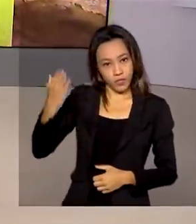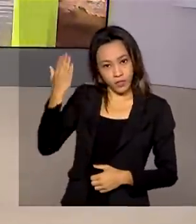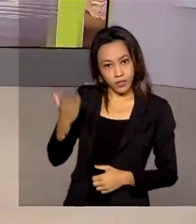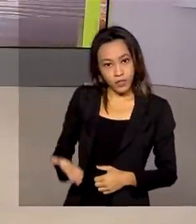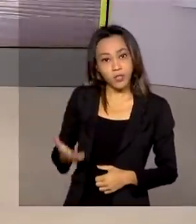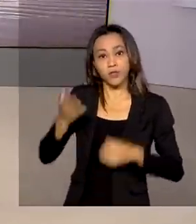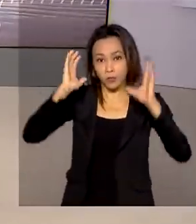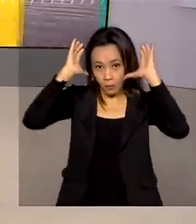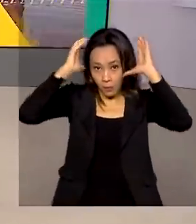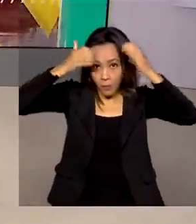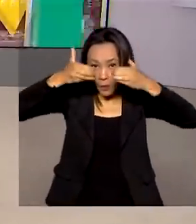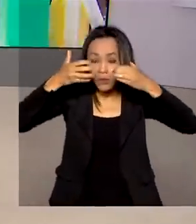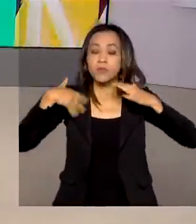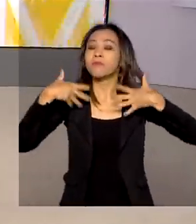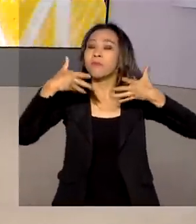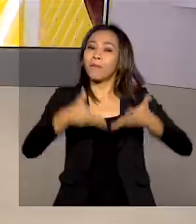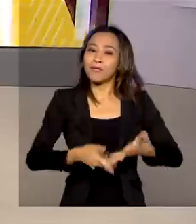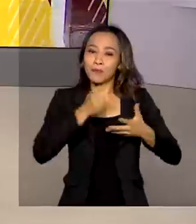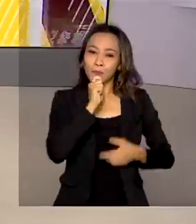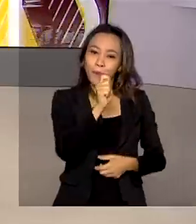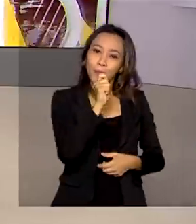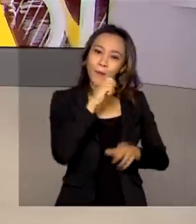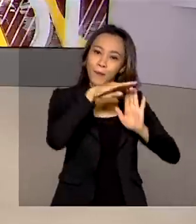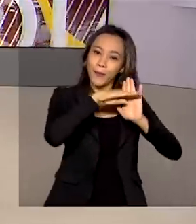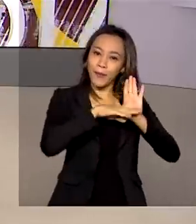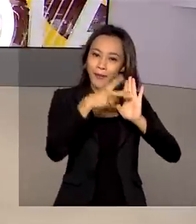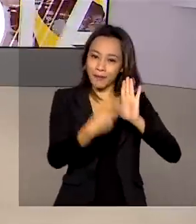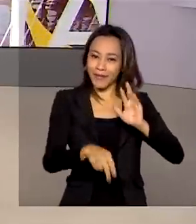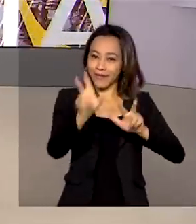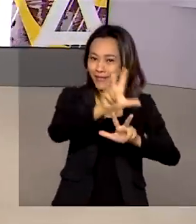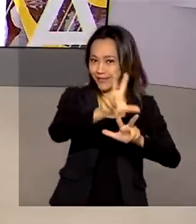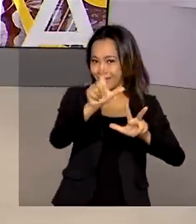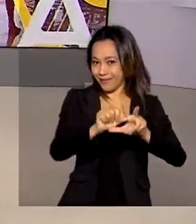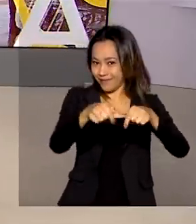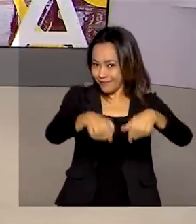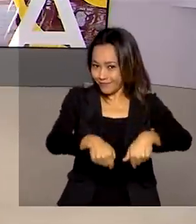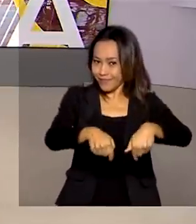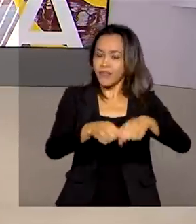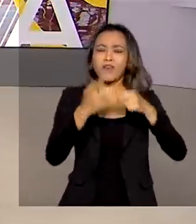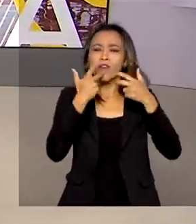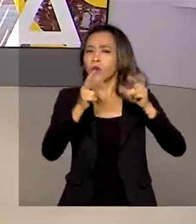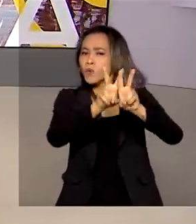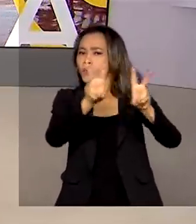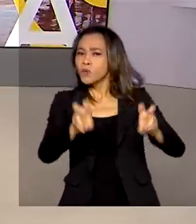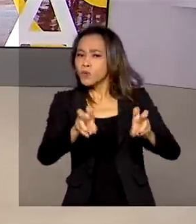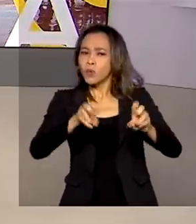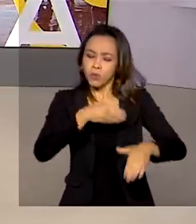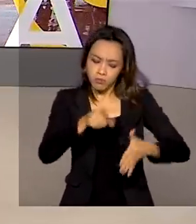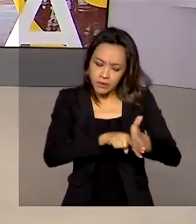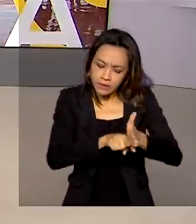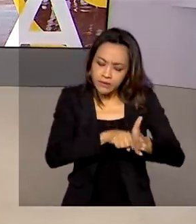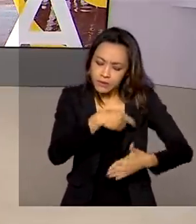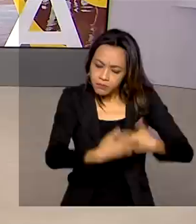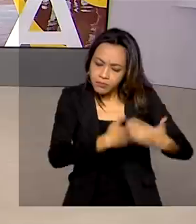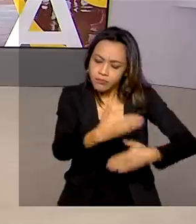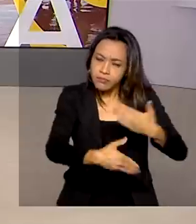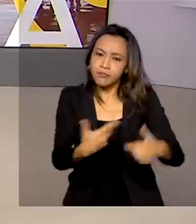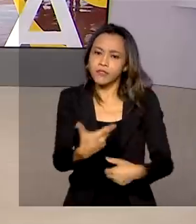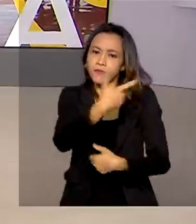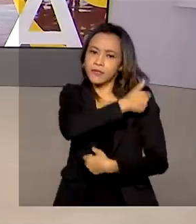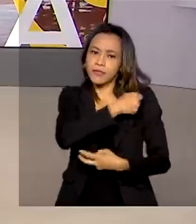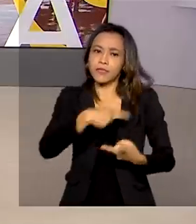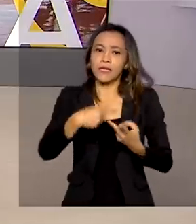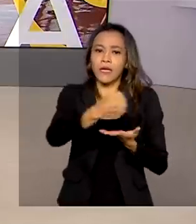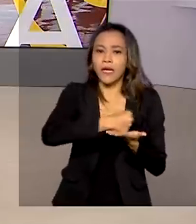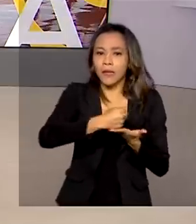noite desta segunda-feira do programa Sem Censura aqui da TV Brasil. Ele falou sobre o desenvolvimento de vacinas e medicamentos nacionais